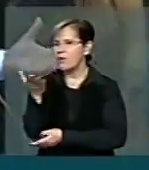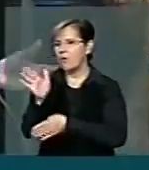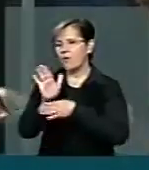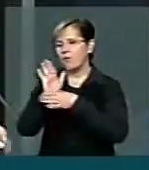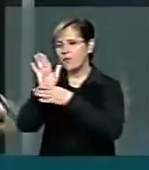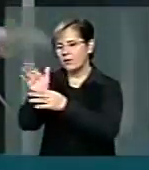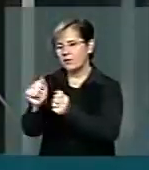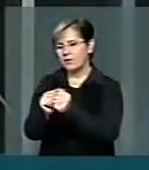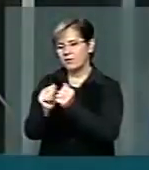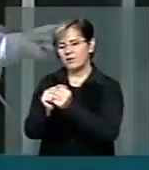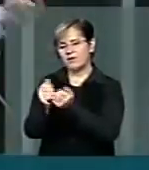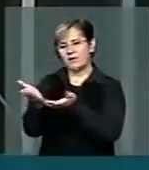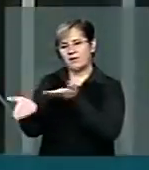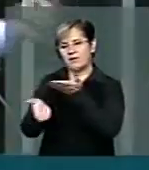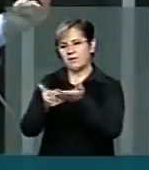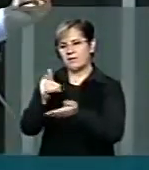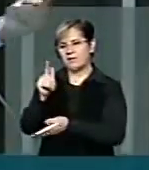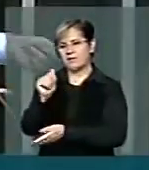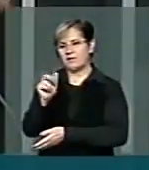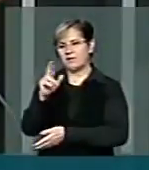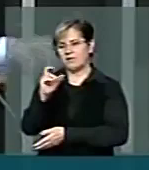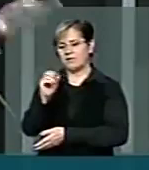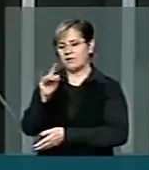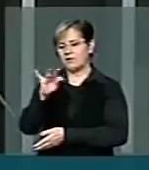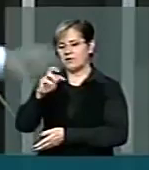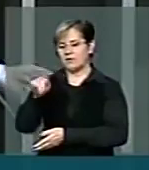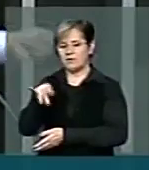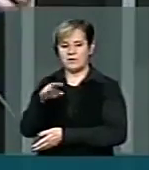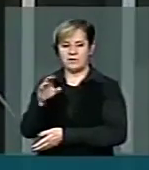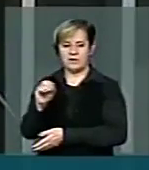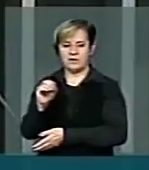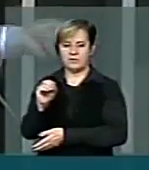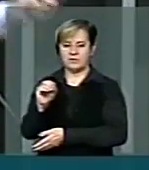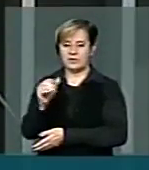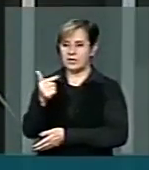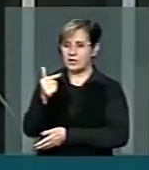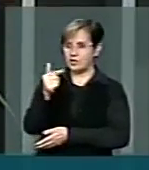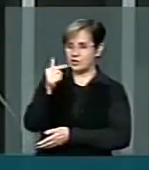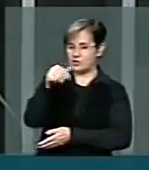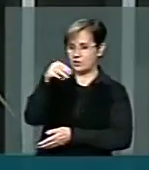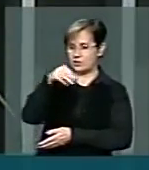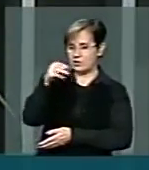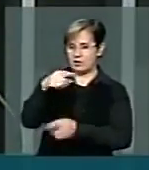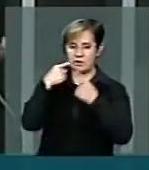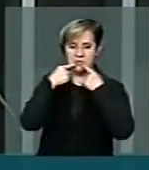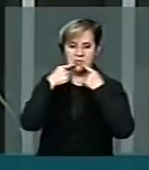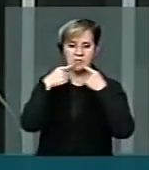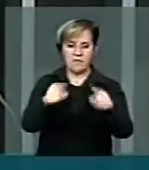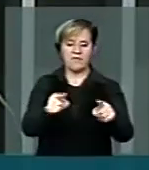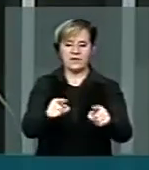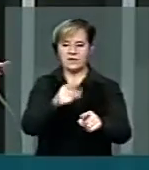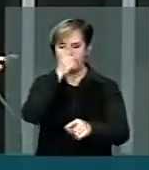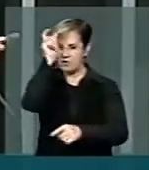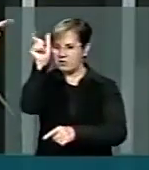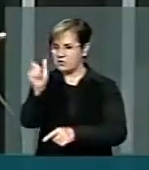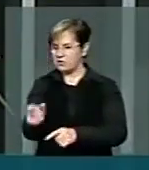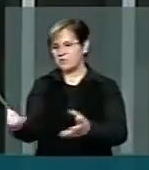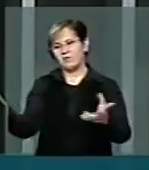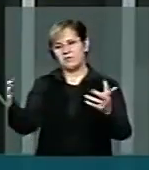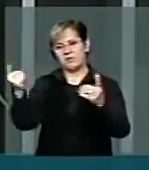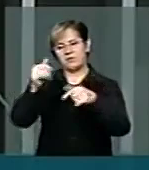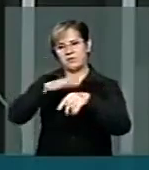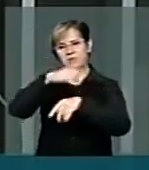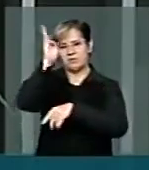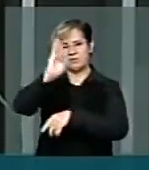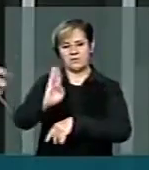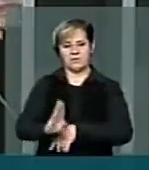garotinho, 17 minutos para ele ofender uma das maiores figuras desse Brasil. Não posso deixar,